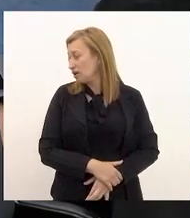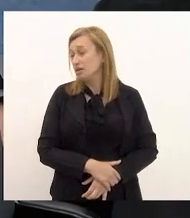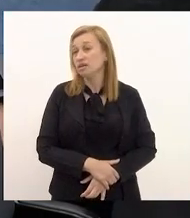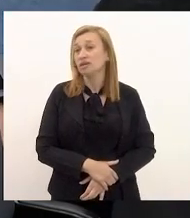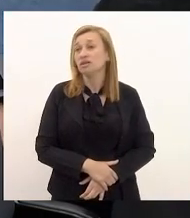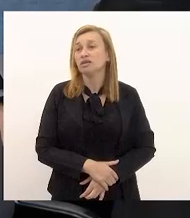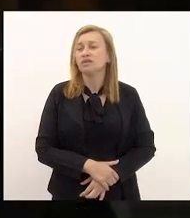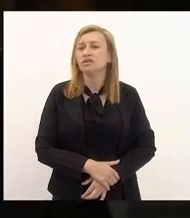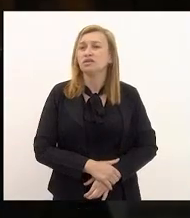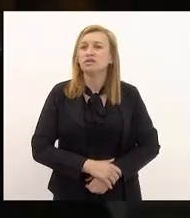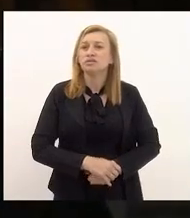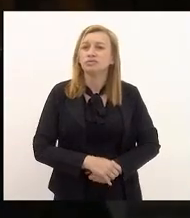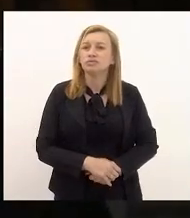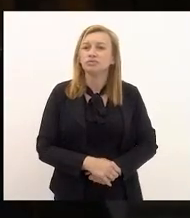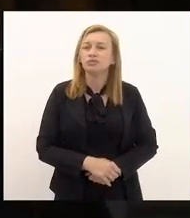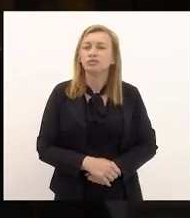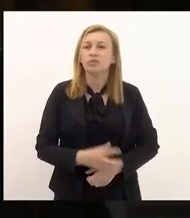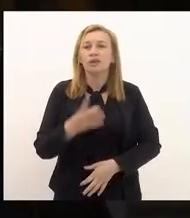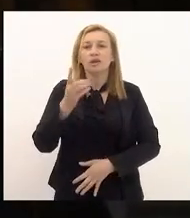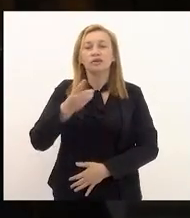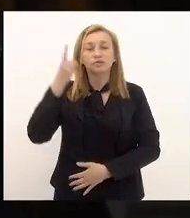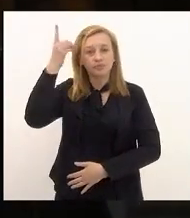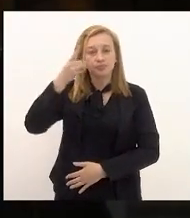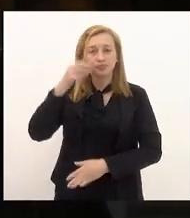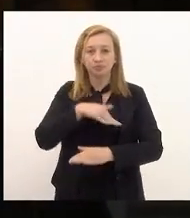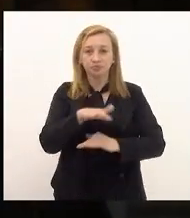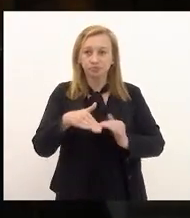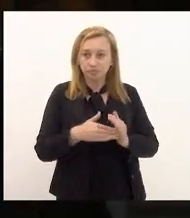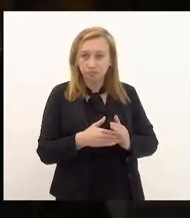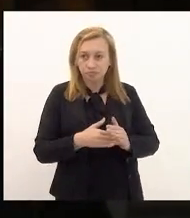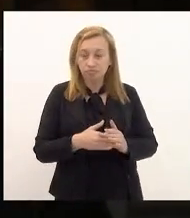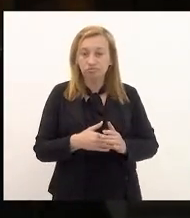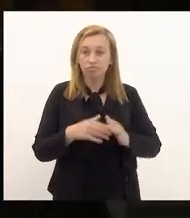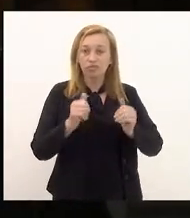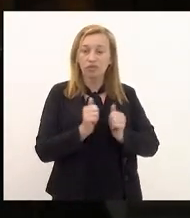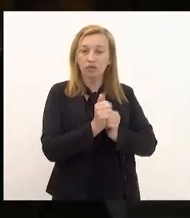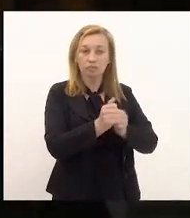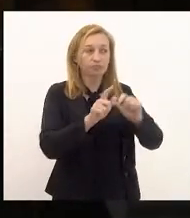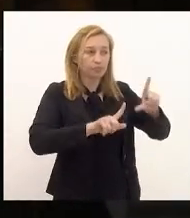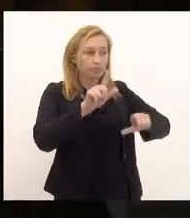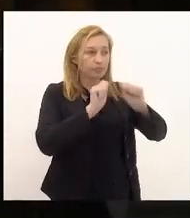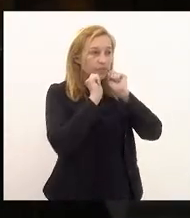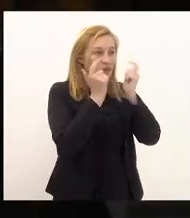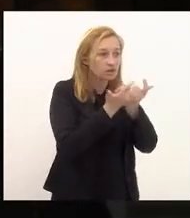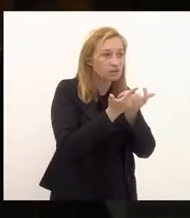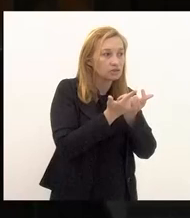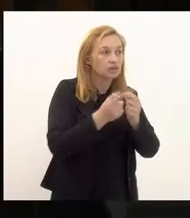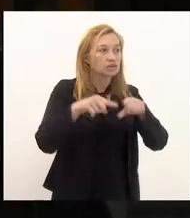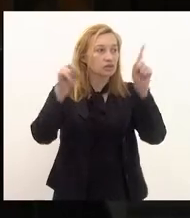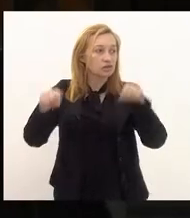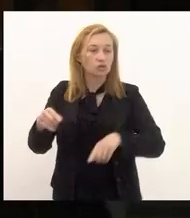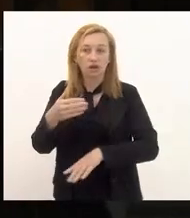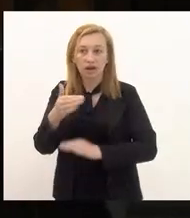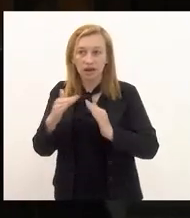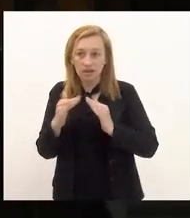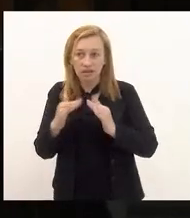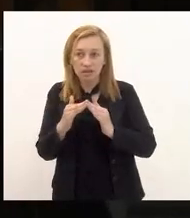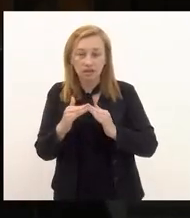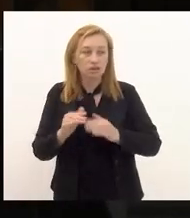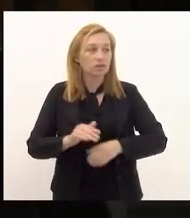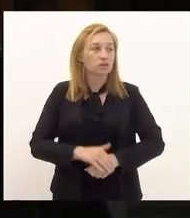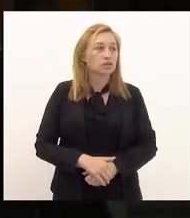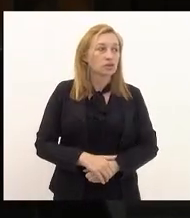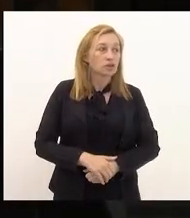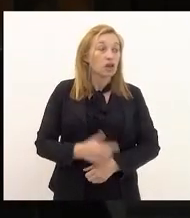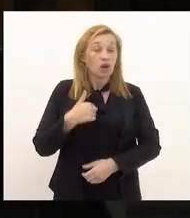senhora presidente todos os deputados e deputadas aqueles que nos acompanham pela TV Alerja e servidores da casa eu